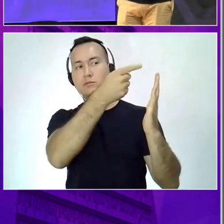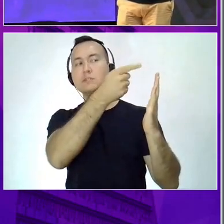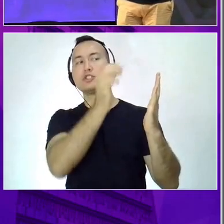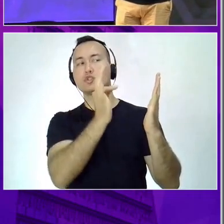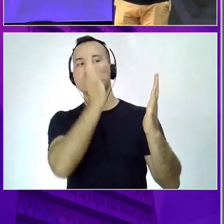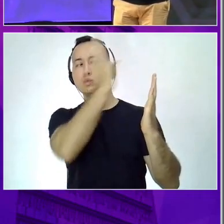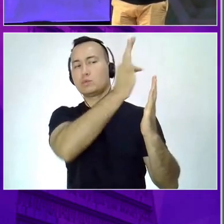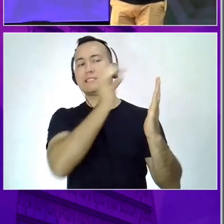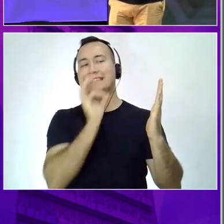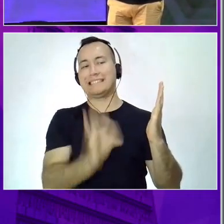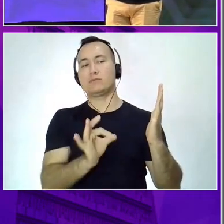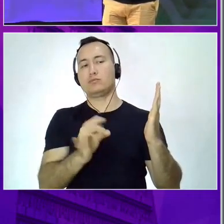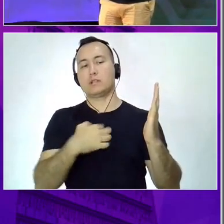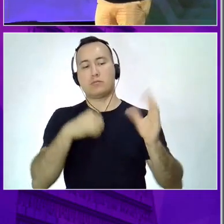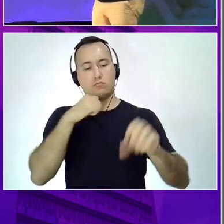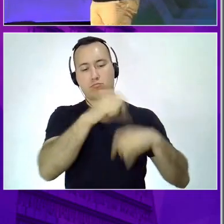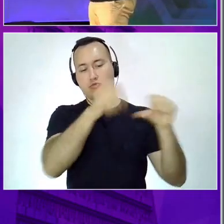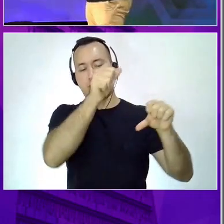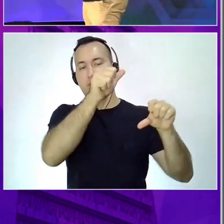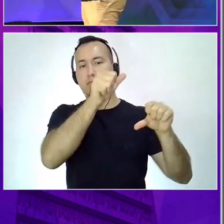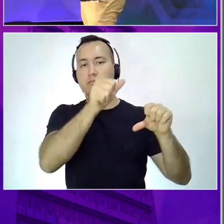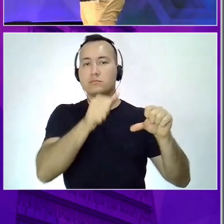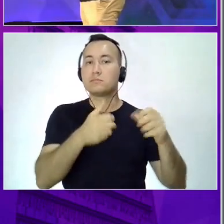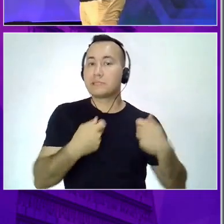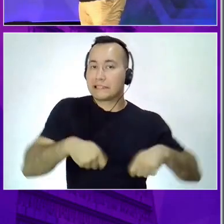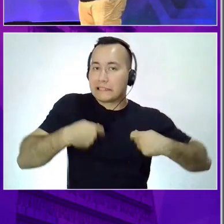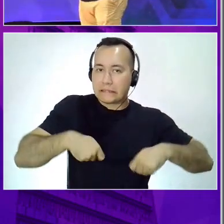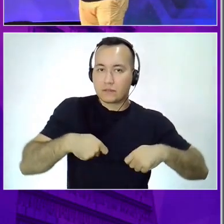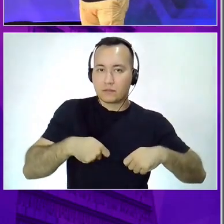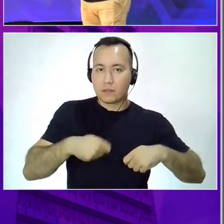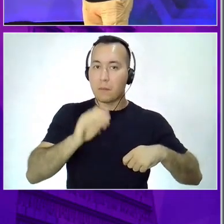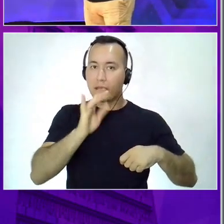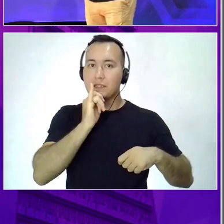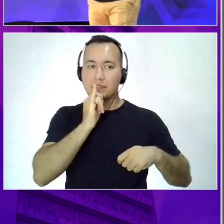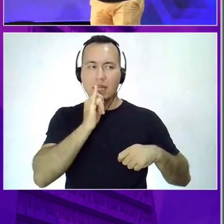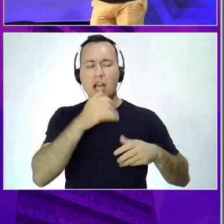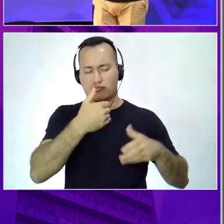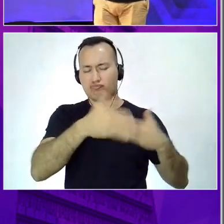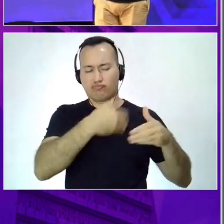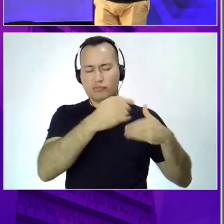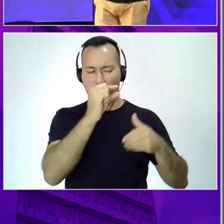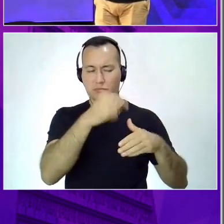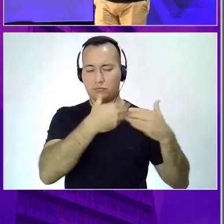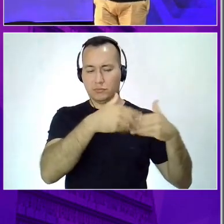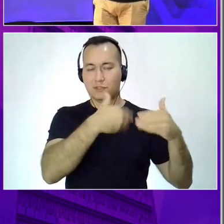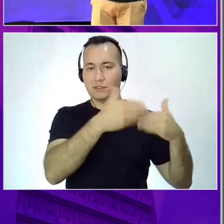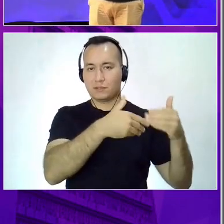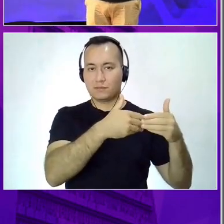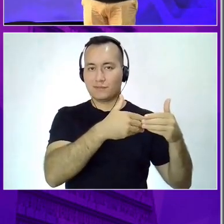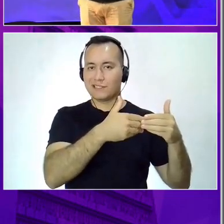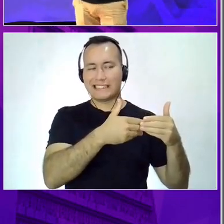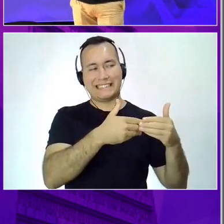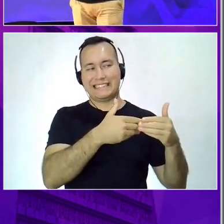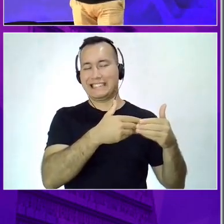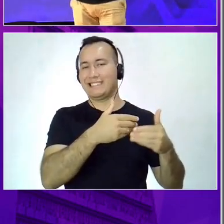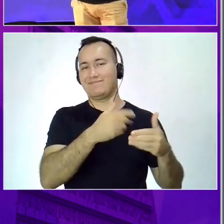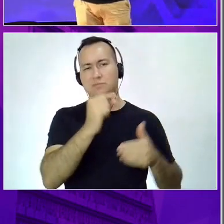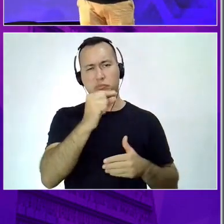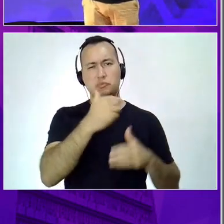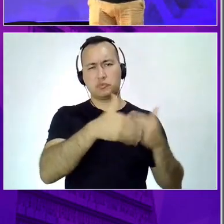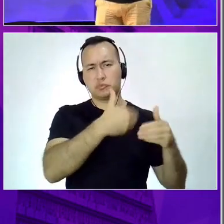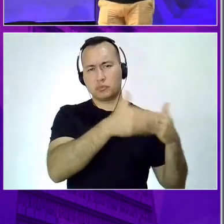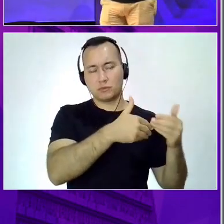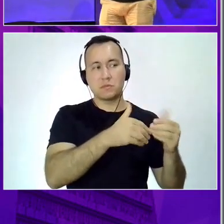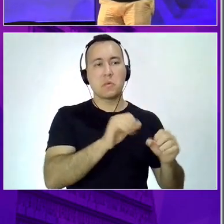uma data realística, porque senão você vai cair em outras armadilhas. Então, o segundo segredo que eu trago hoje